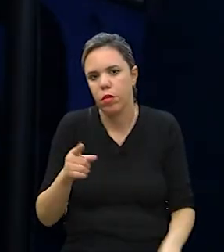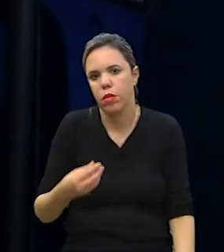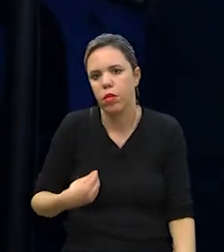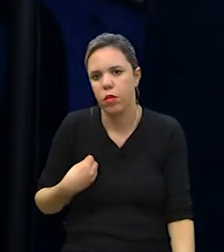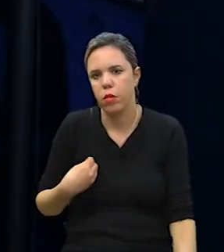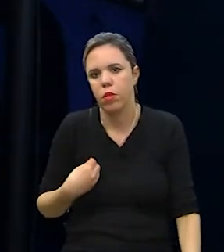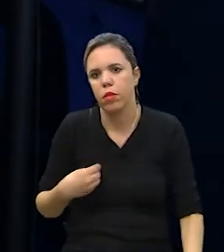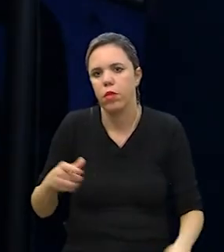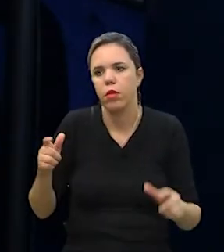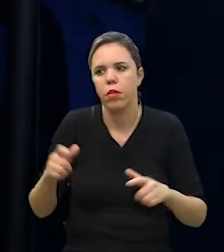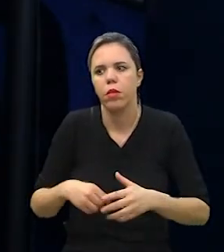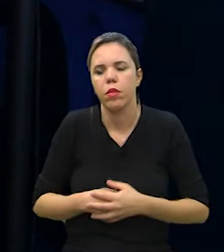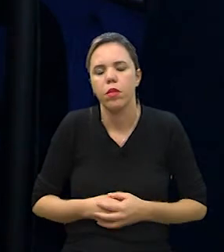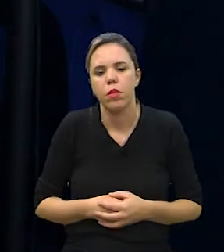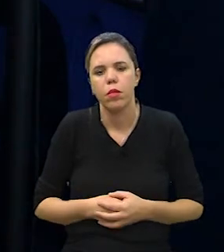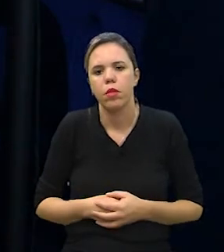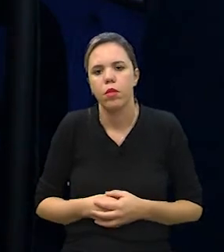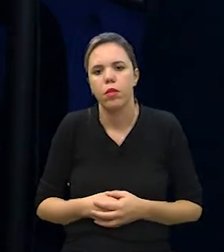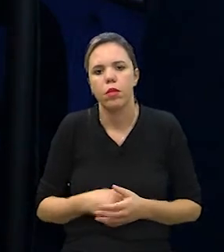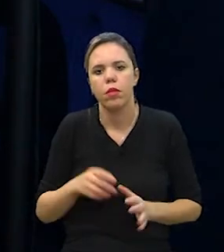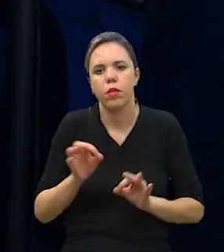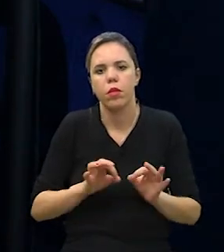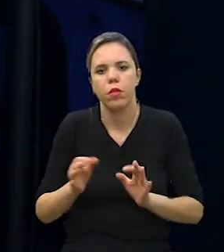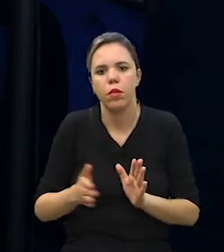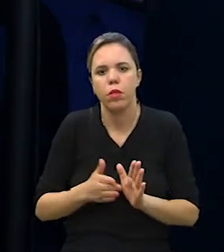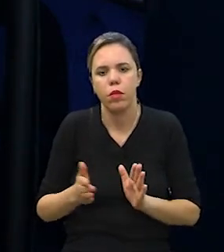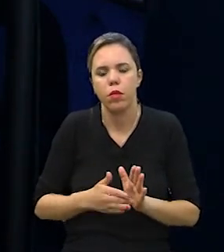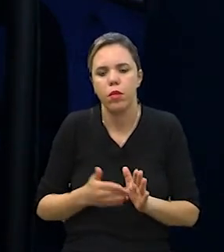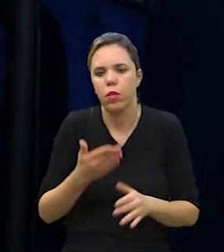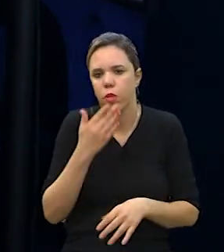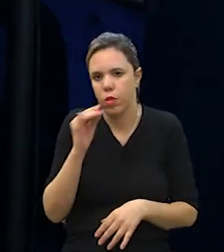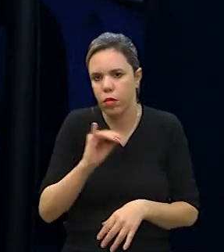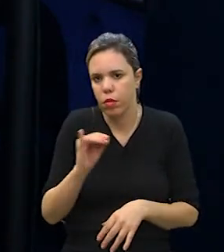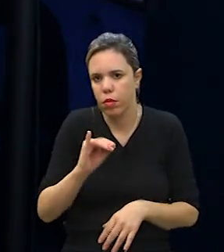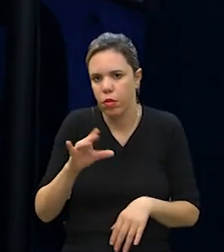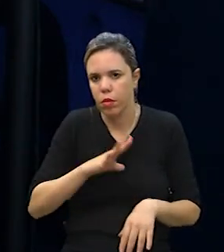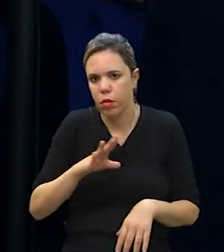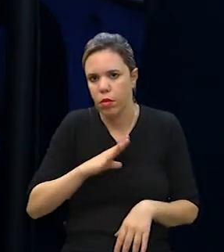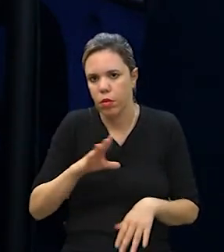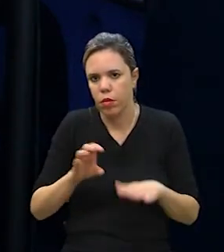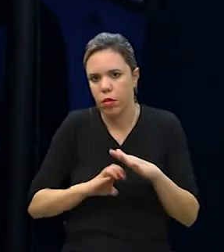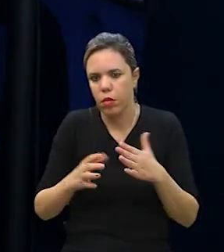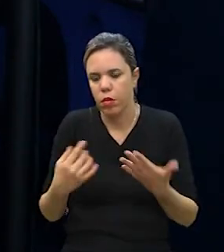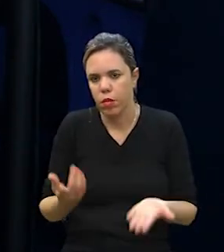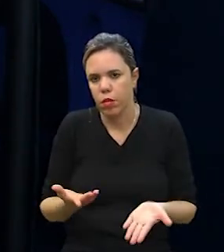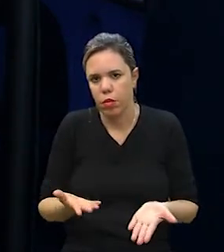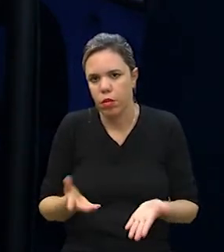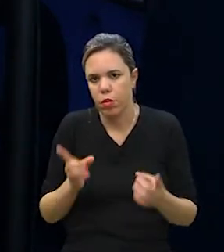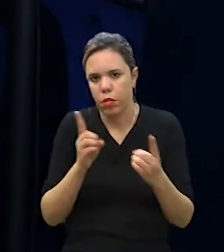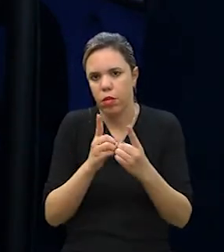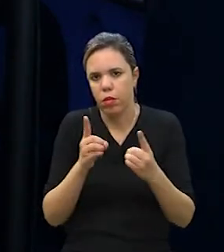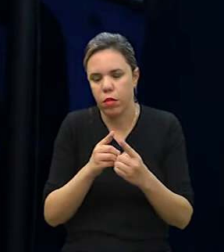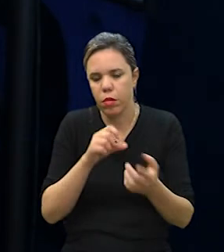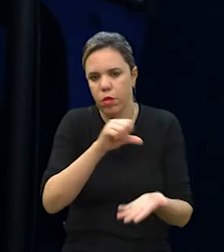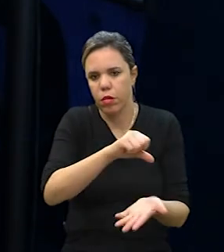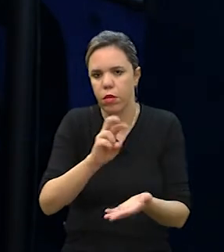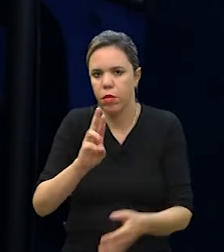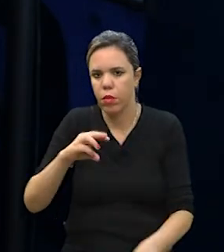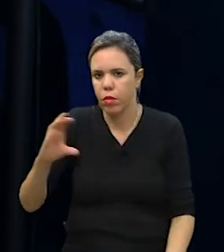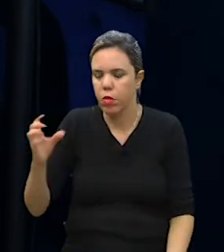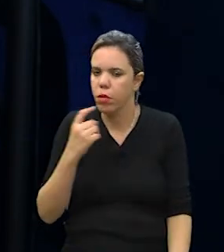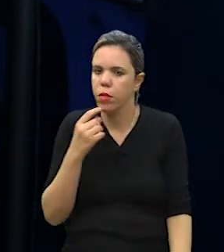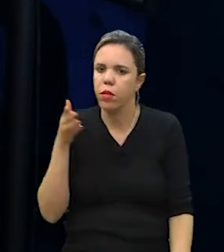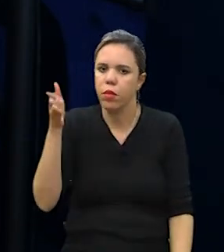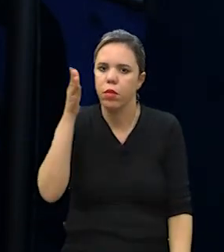Hoje vocês estão onde? Nós produzimos em Indaiatuba, a empresa é de Indaiatuba, mas nós atendemos toda a região